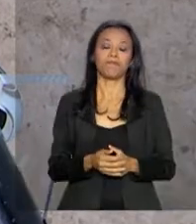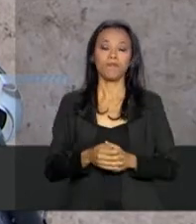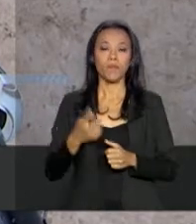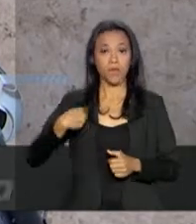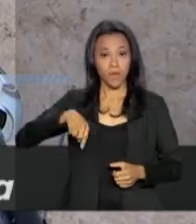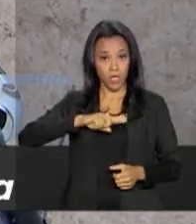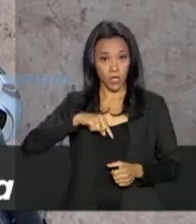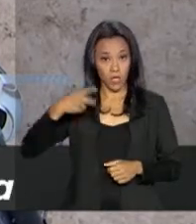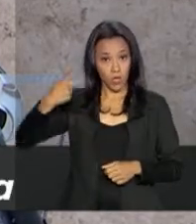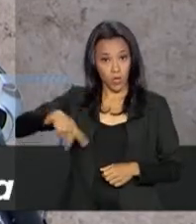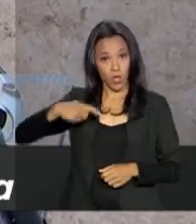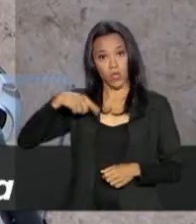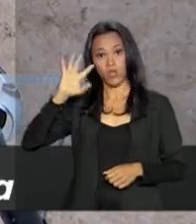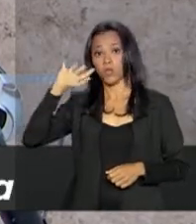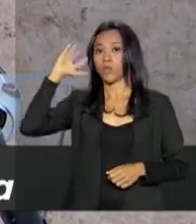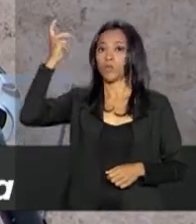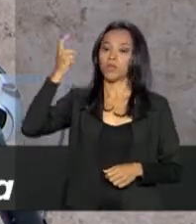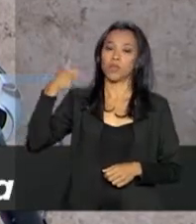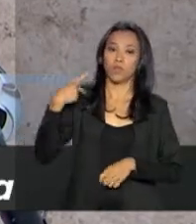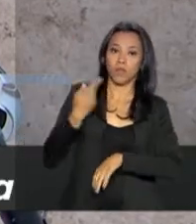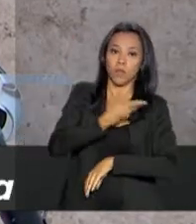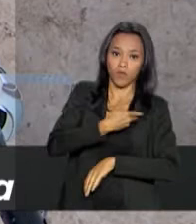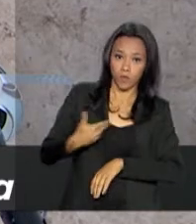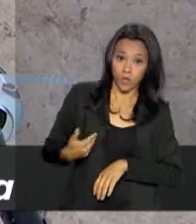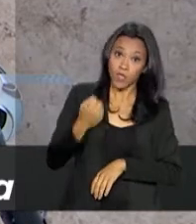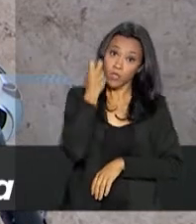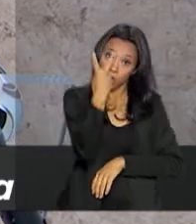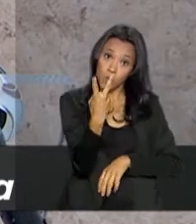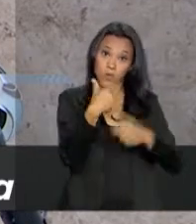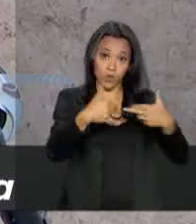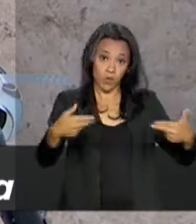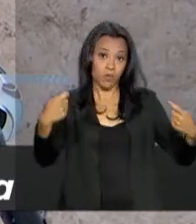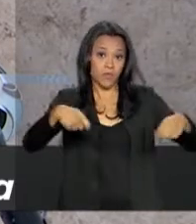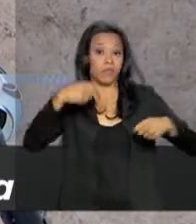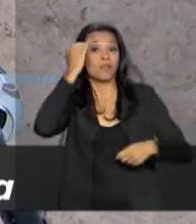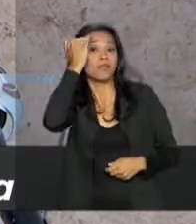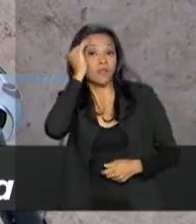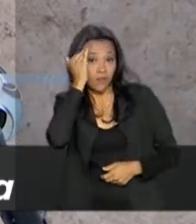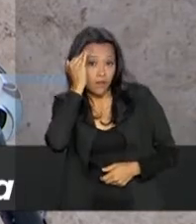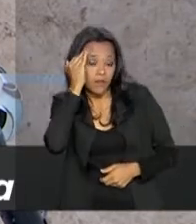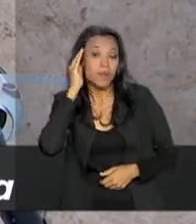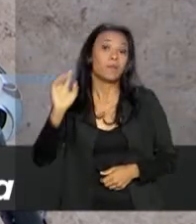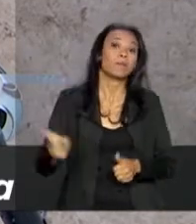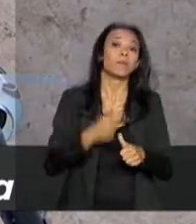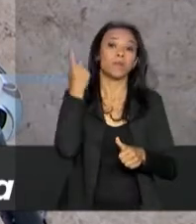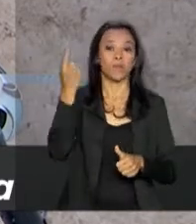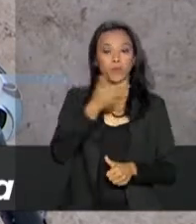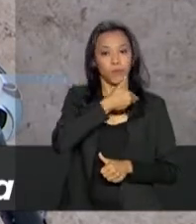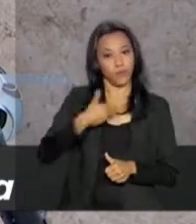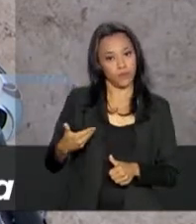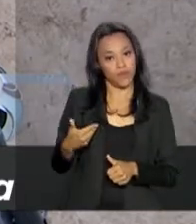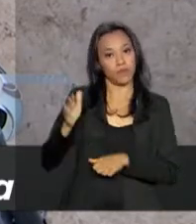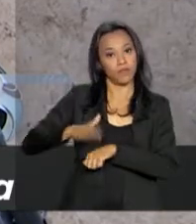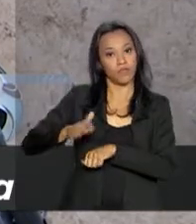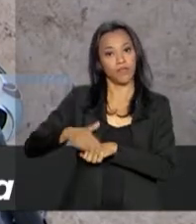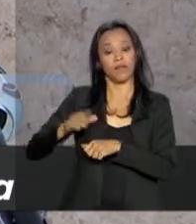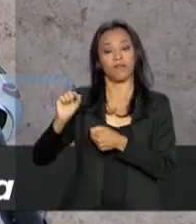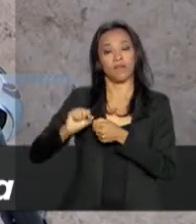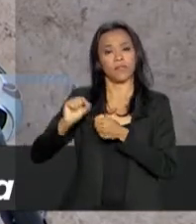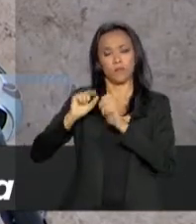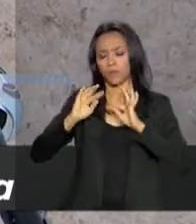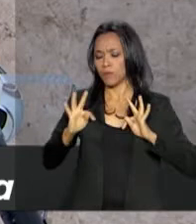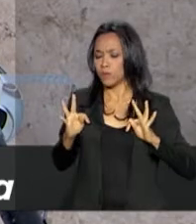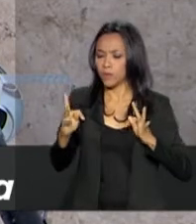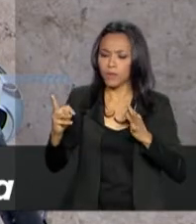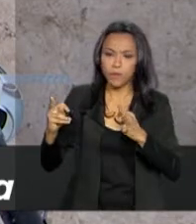que a gente possa fazer. Principalmente, duas coisas têm que ser entendidas. O governo está tomando todas as medidas para que